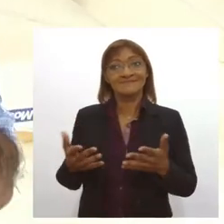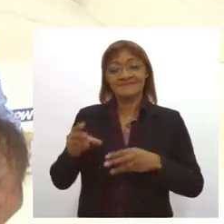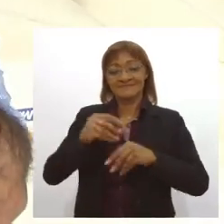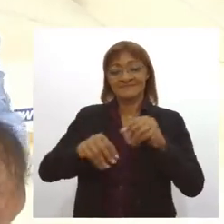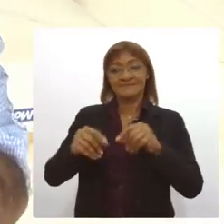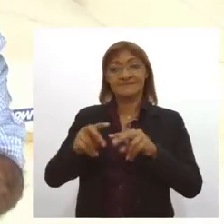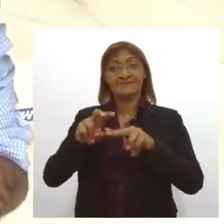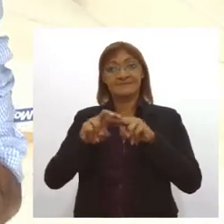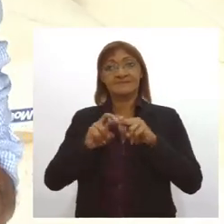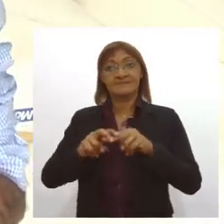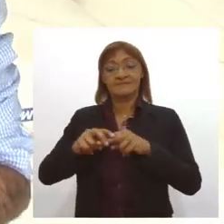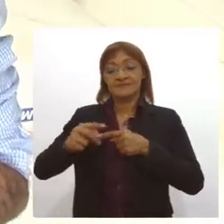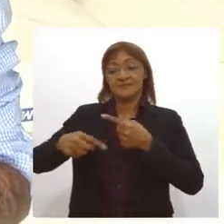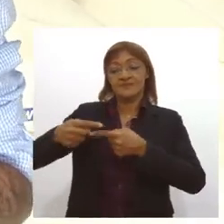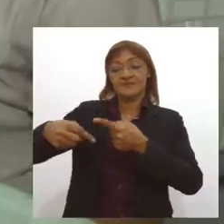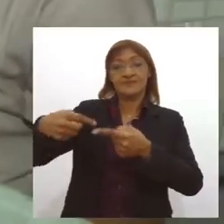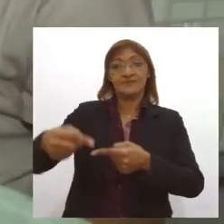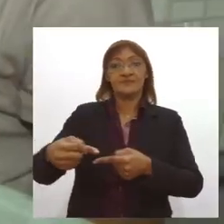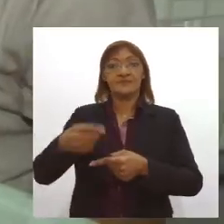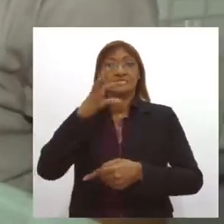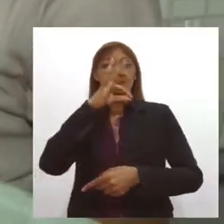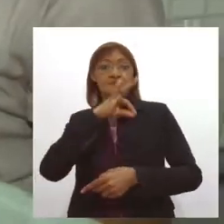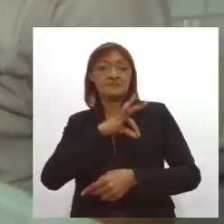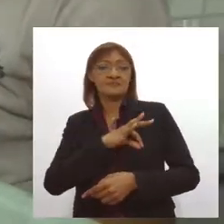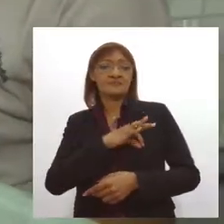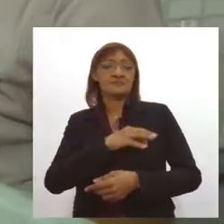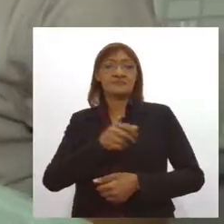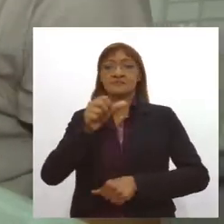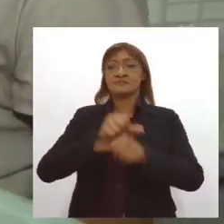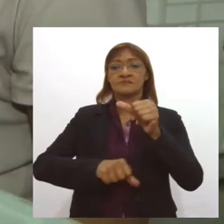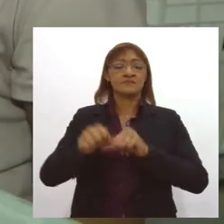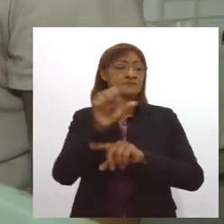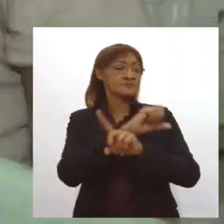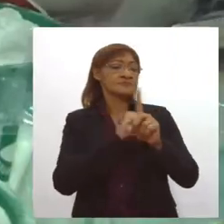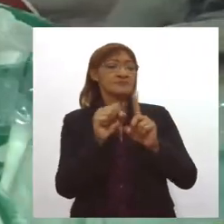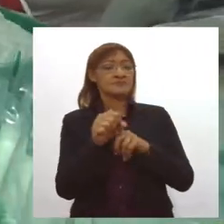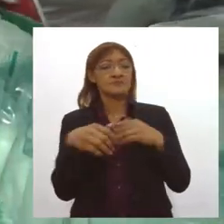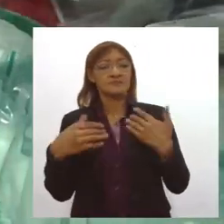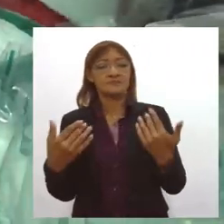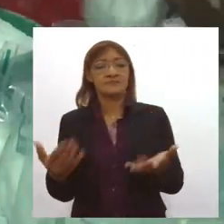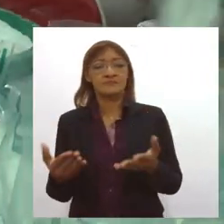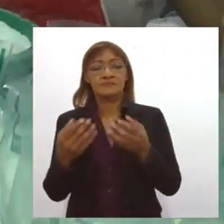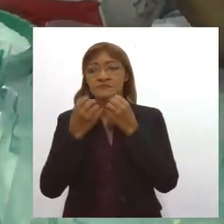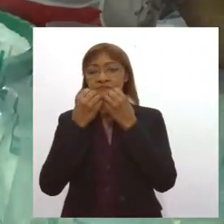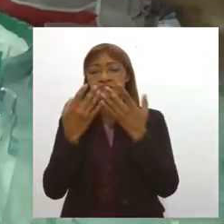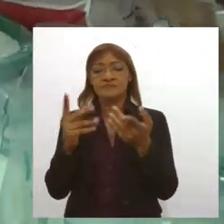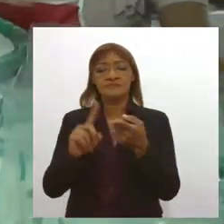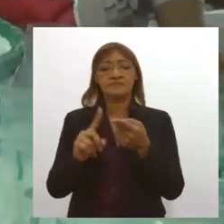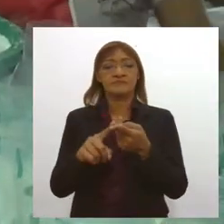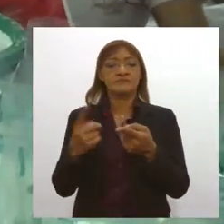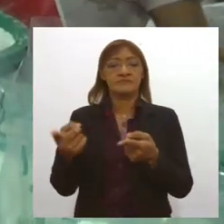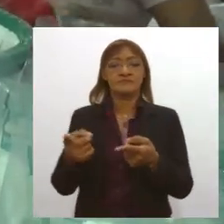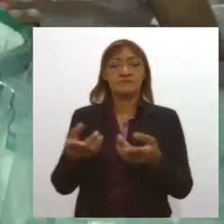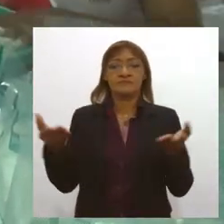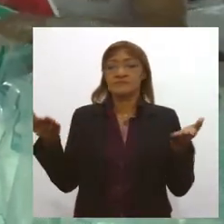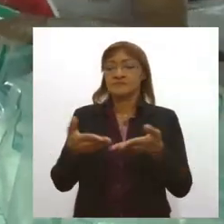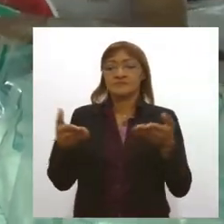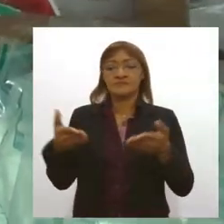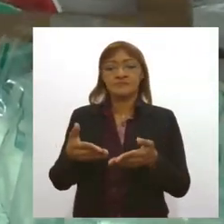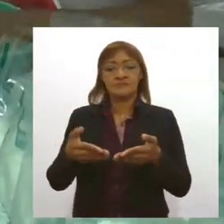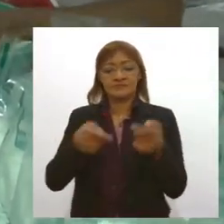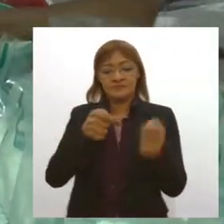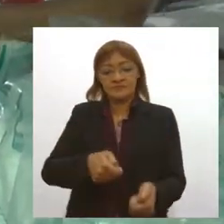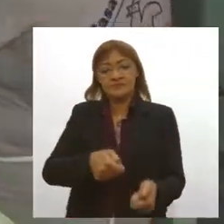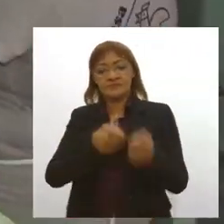isso vai gerando transformação social o sucesso o da cooperativa também fez com que a mandioca fosse olhada como um